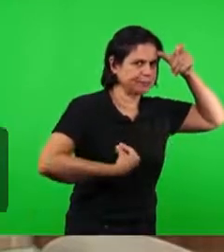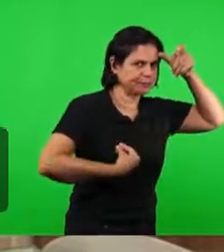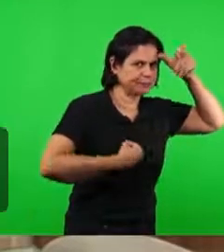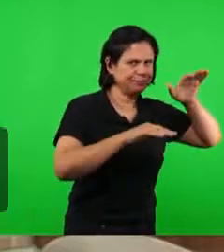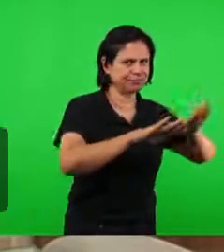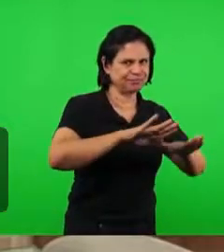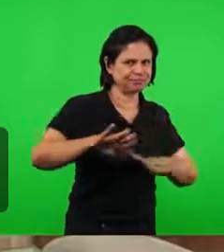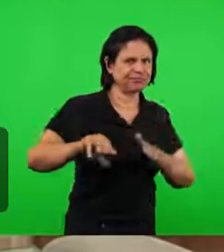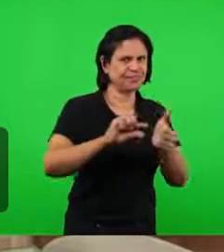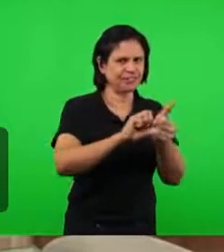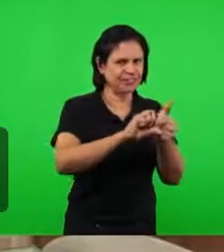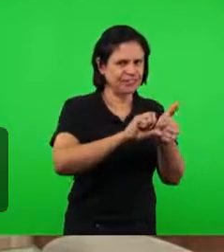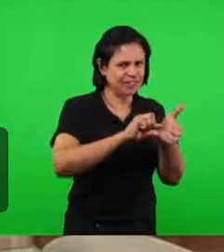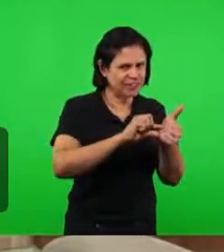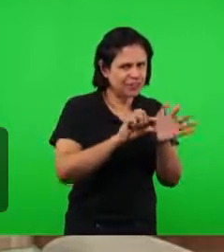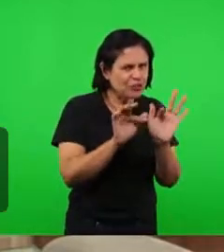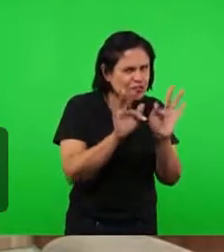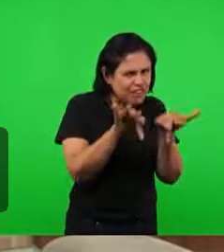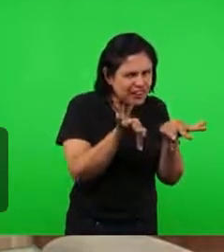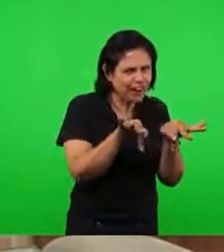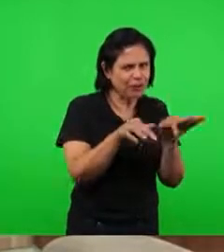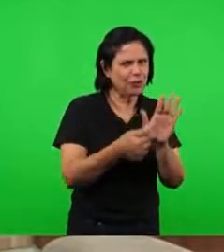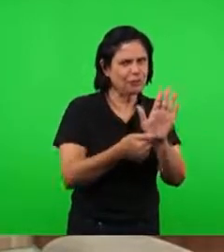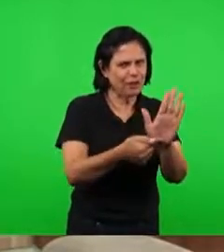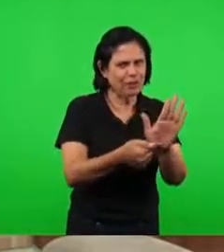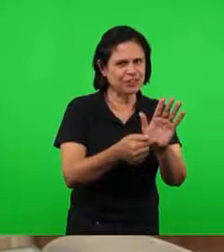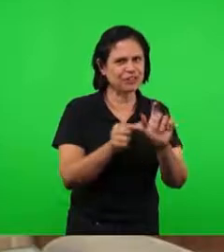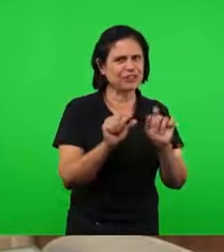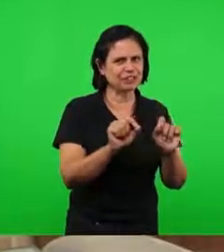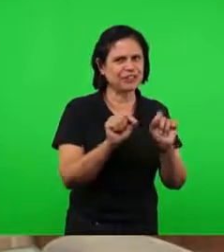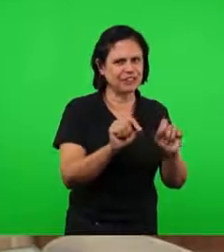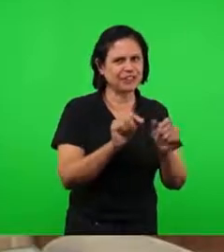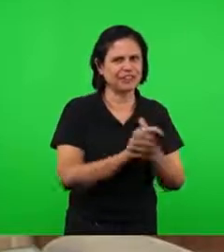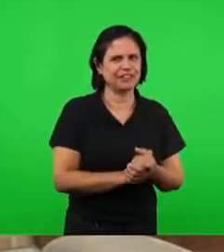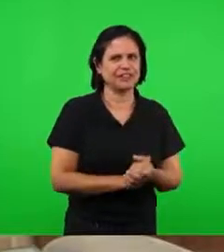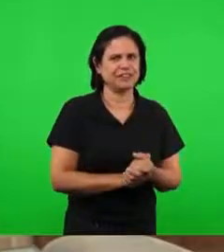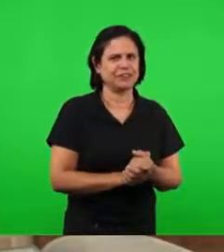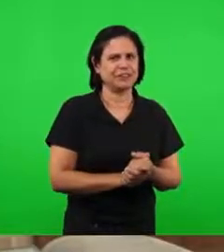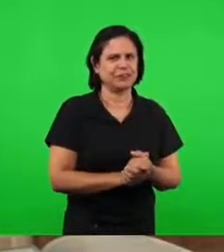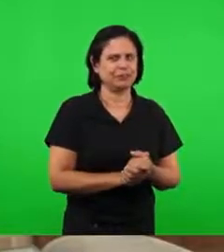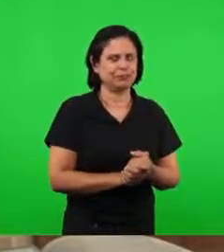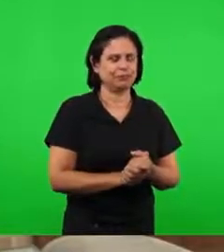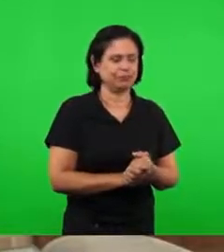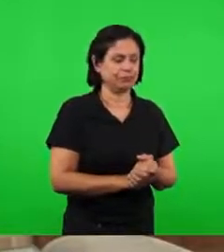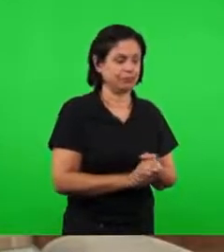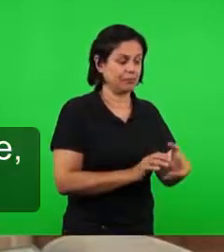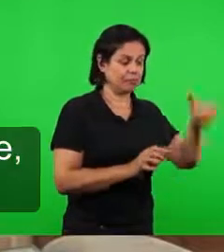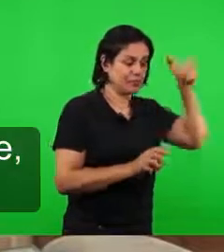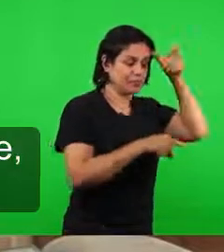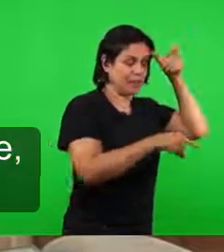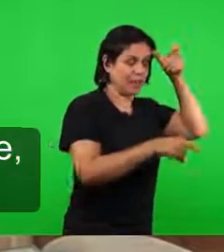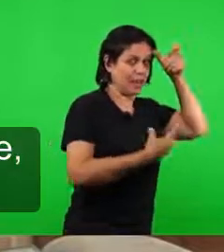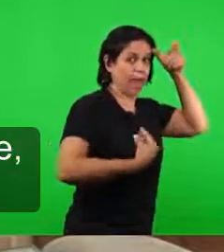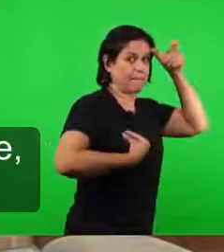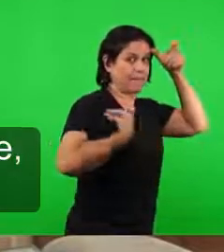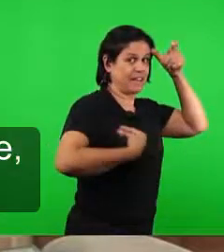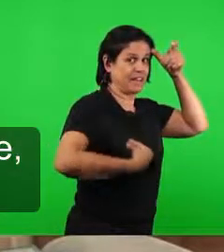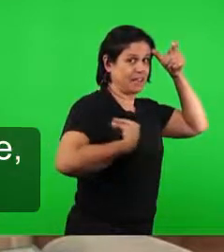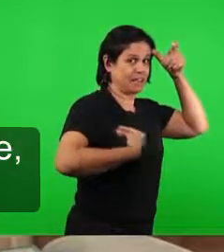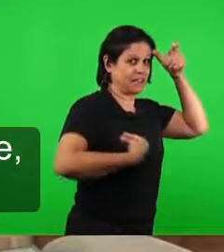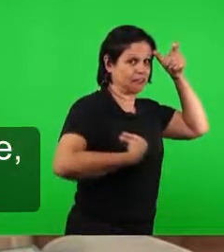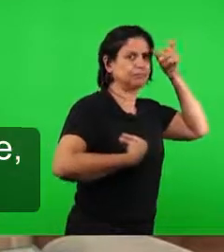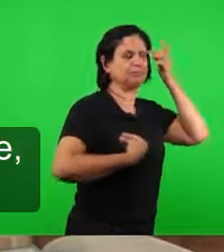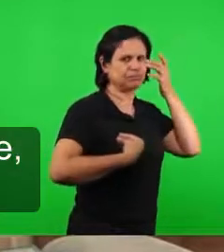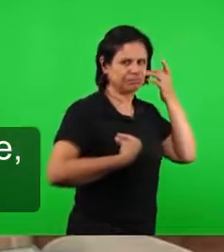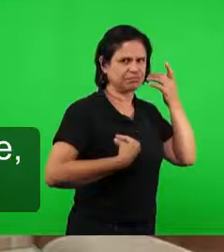no final do versículo, a expressão também, fazendo a mesma referência, onde Satanás habita. Ou seja, a igreja que